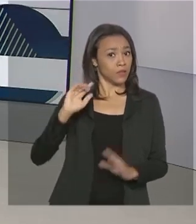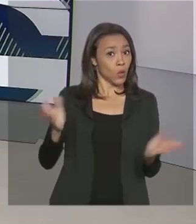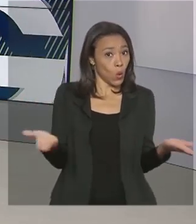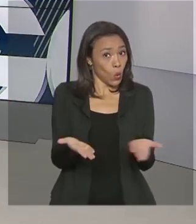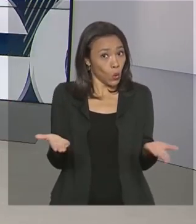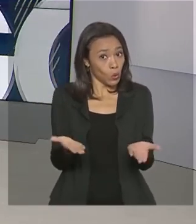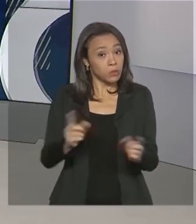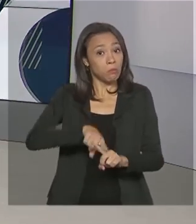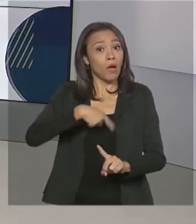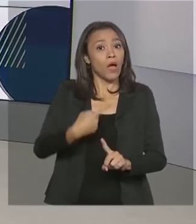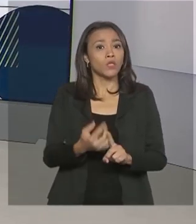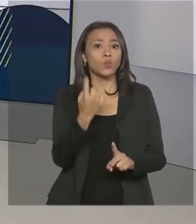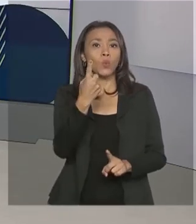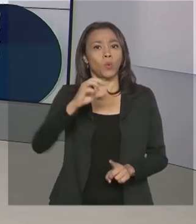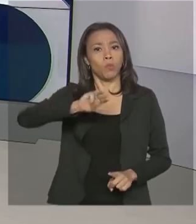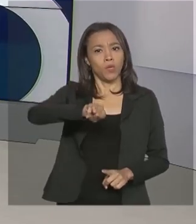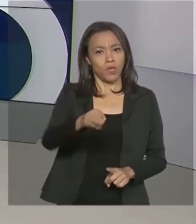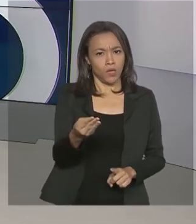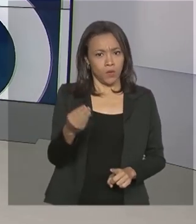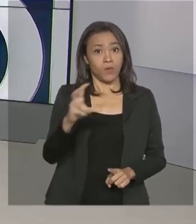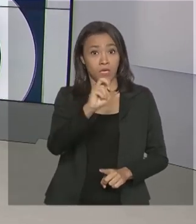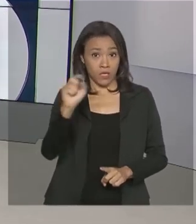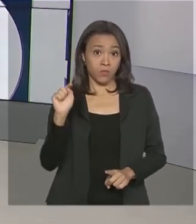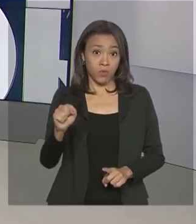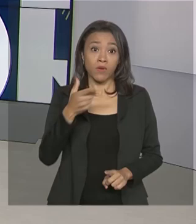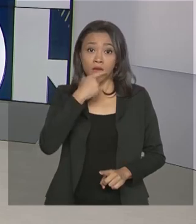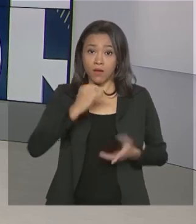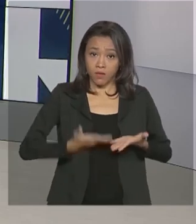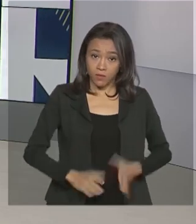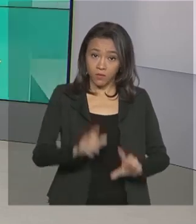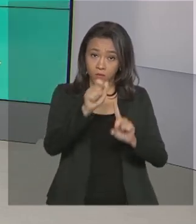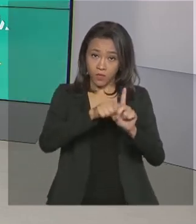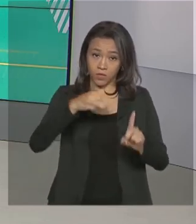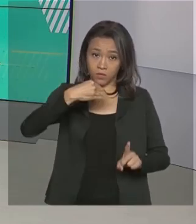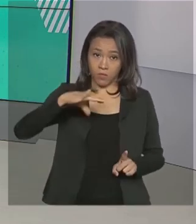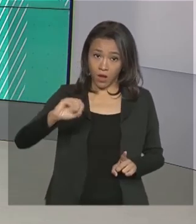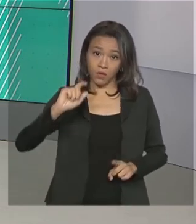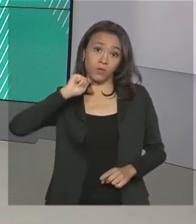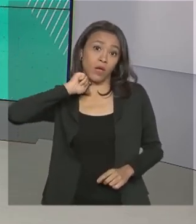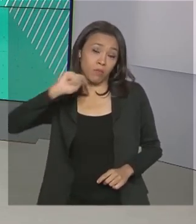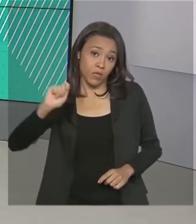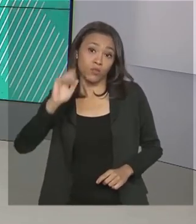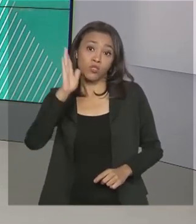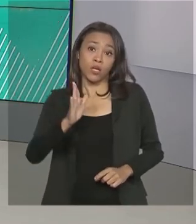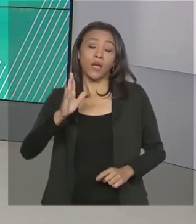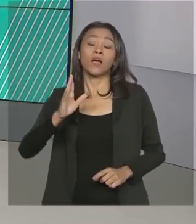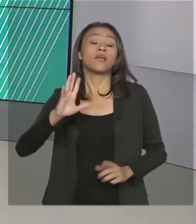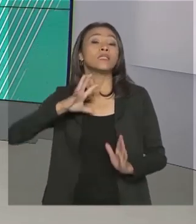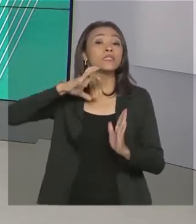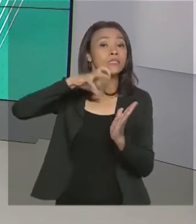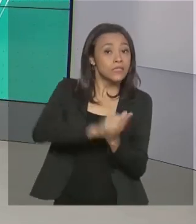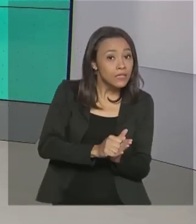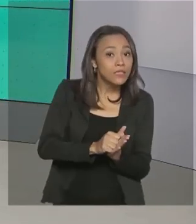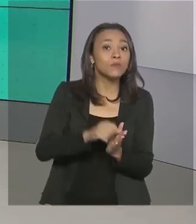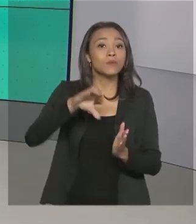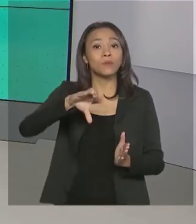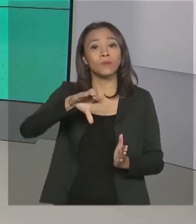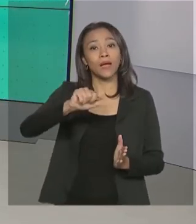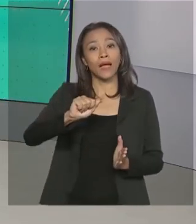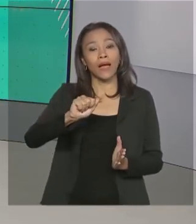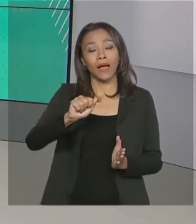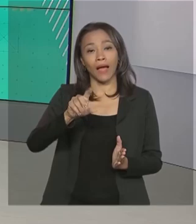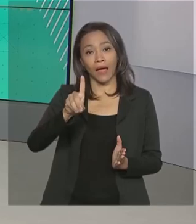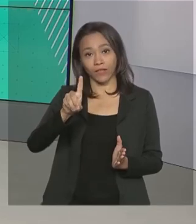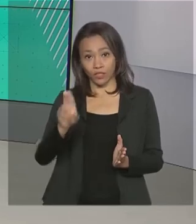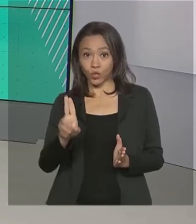milhão e meio de pessoas nascidas em fevereiro, março e abril, inscritas no Cadastro Único dos Programas Sociais. Estar com o